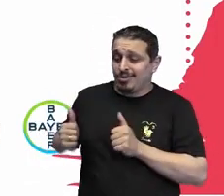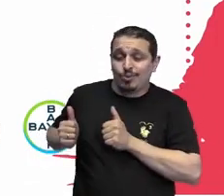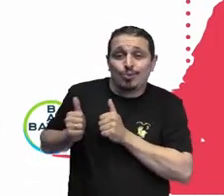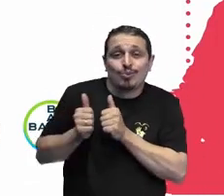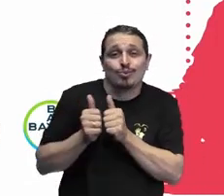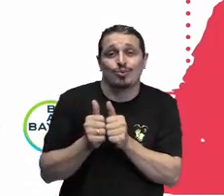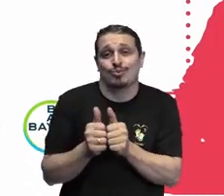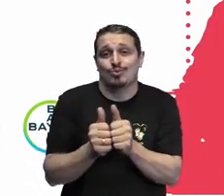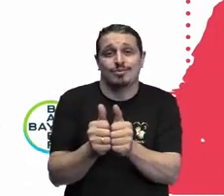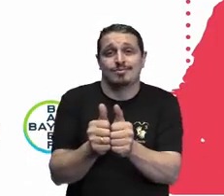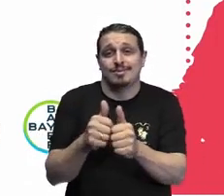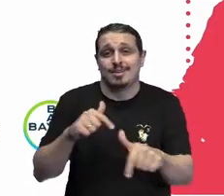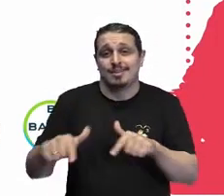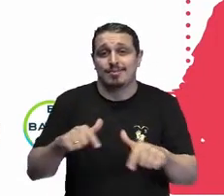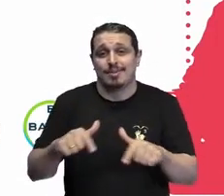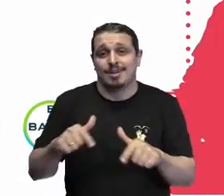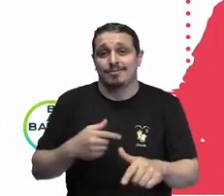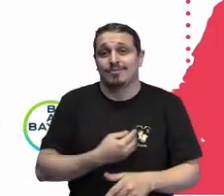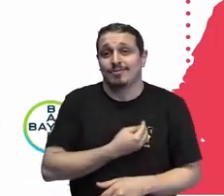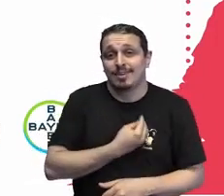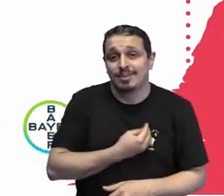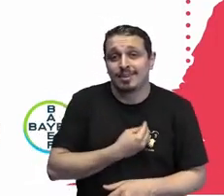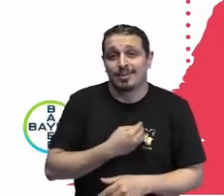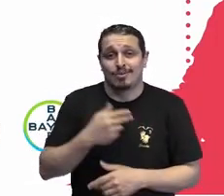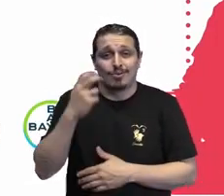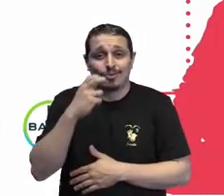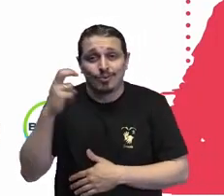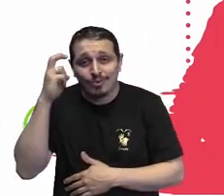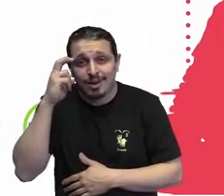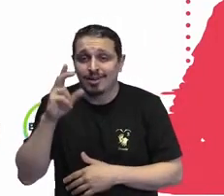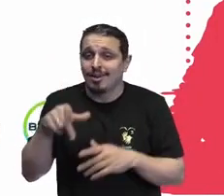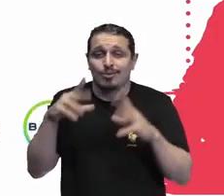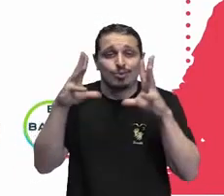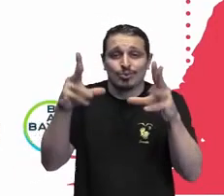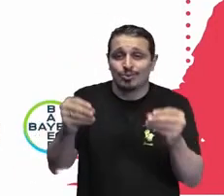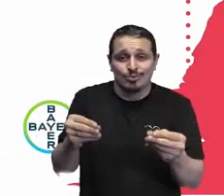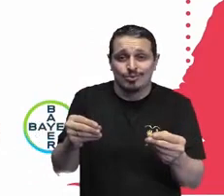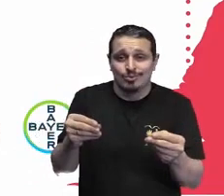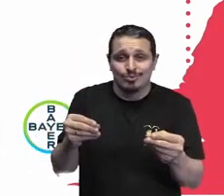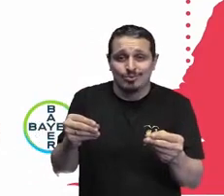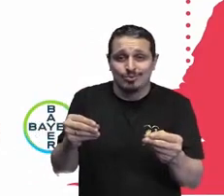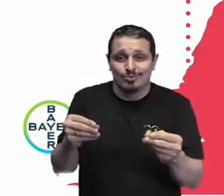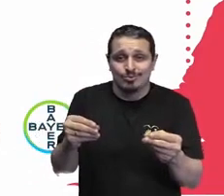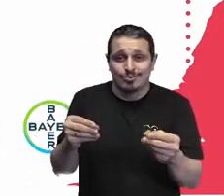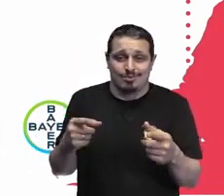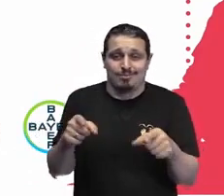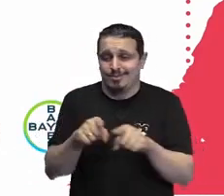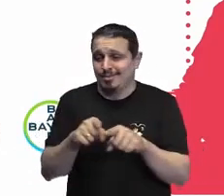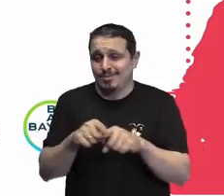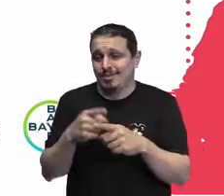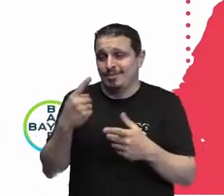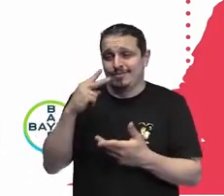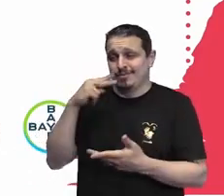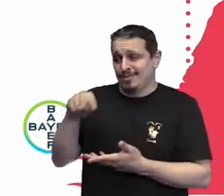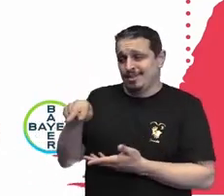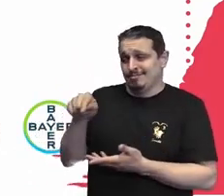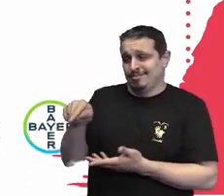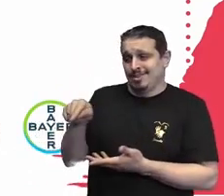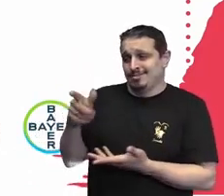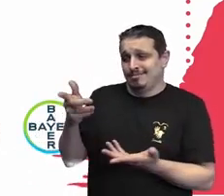organização, né? Eu acho que é importante a gente falar disso, Da organização olhar para o ser humano de maneira global, né?